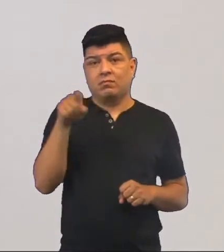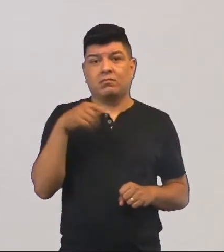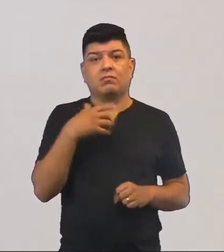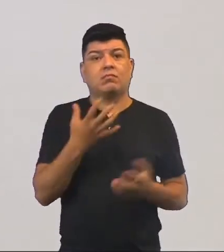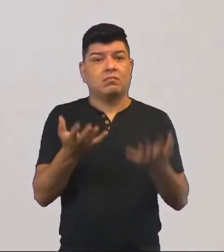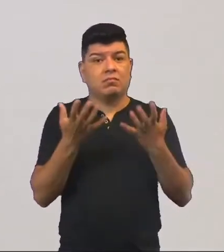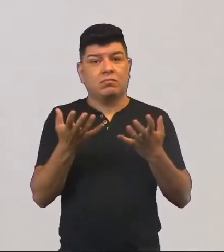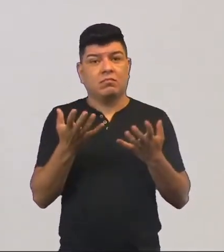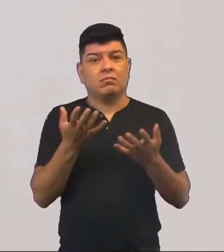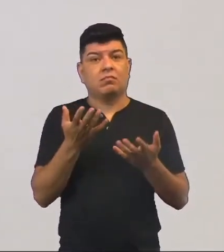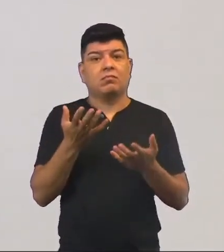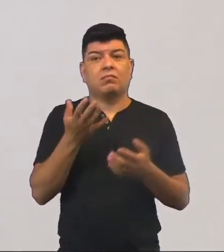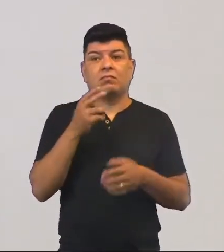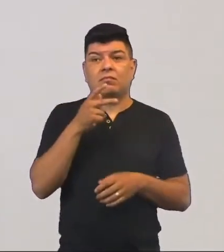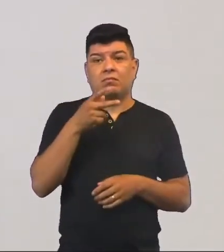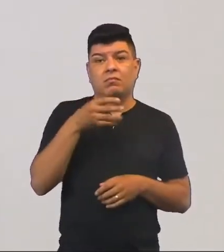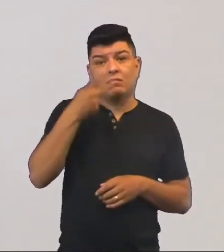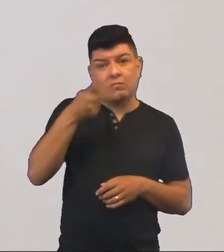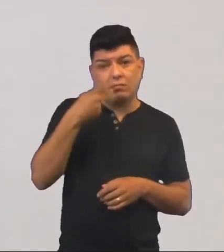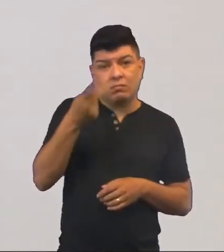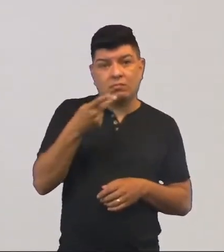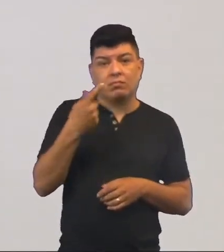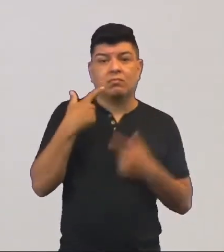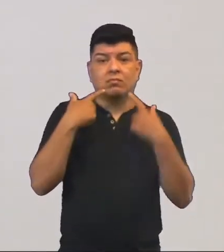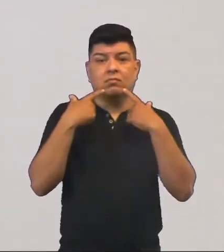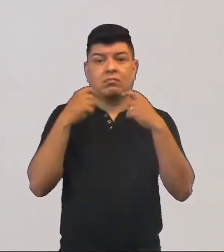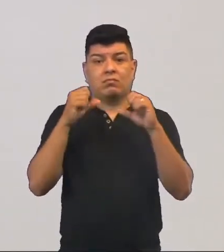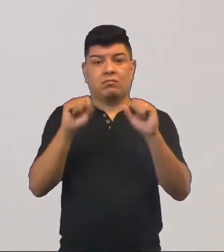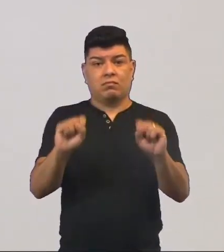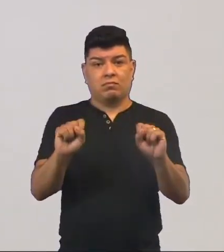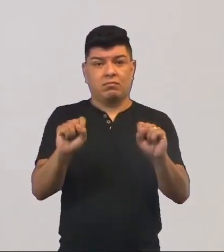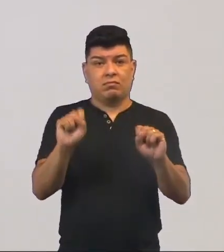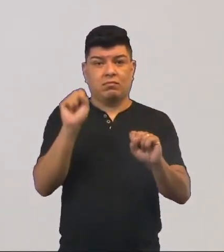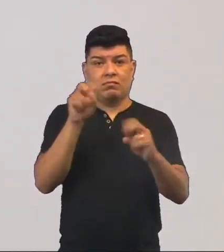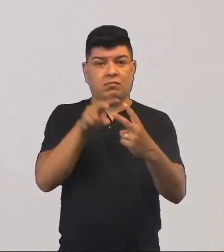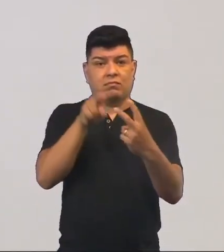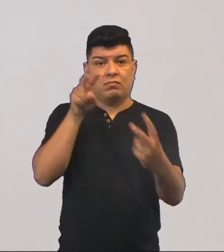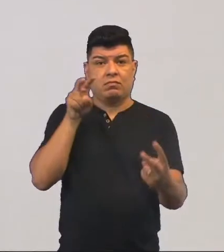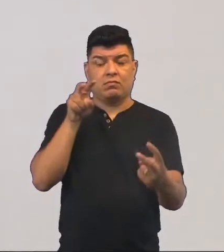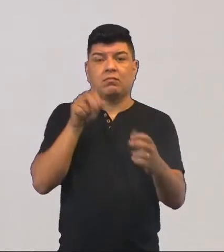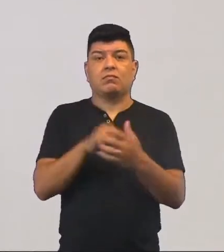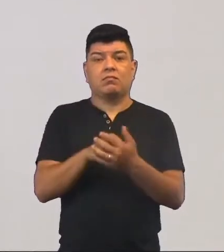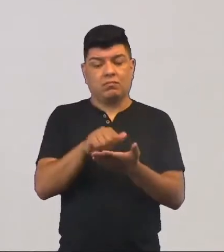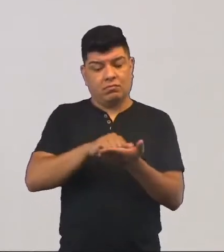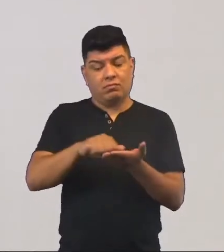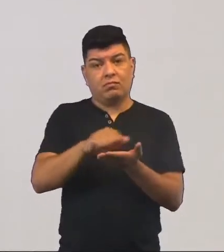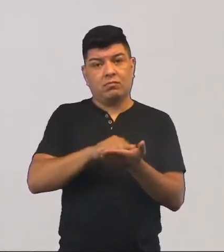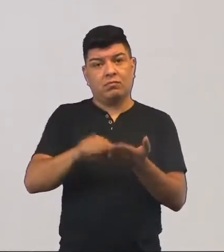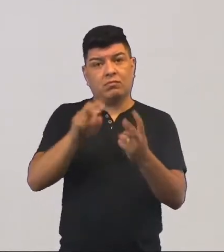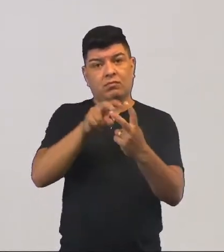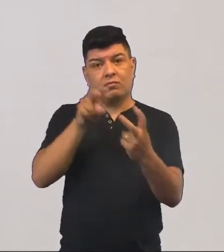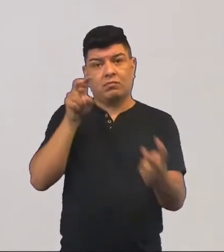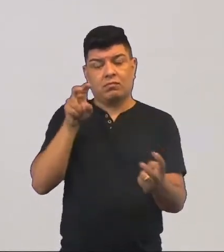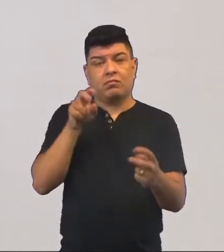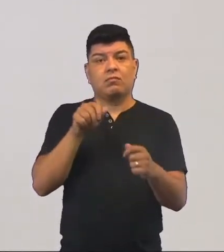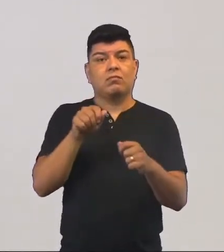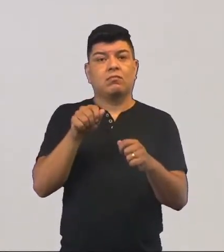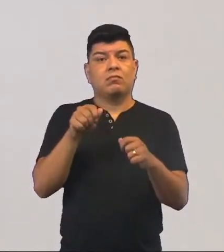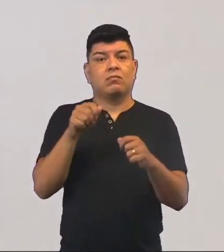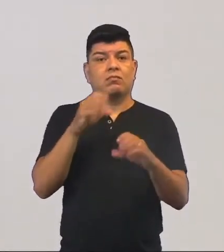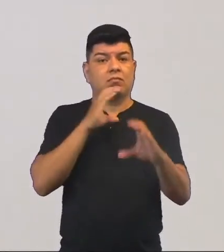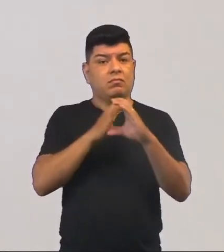gostaria de dizer, porque se tornou uma linguagem virtual, não é isso? Um tipo de escrita virtual, um tipo de